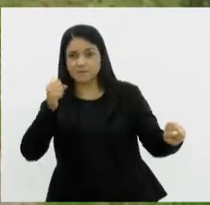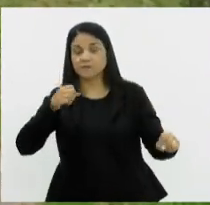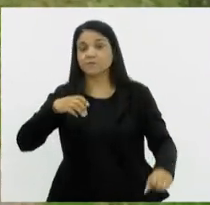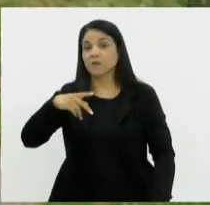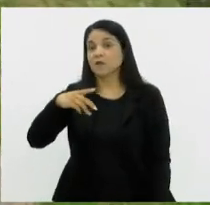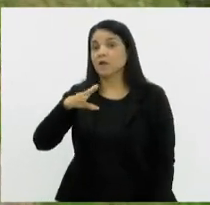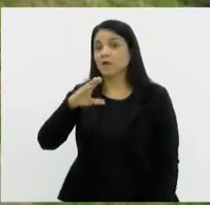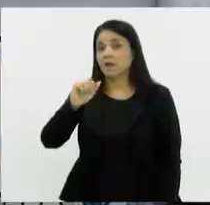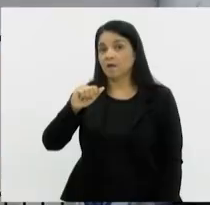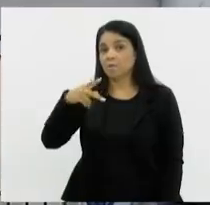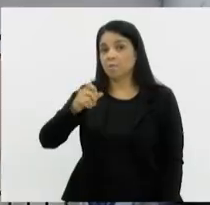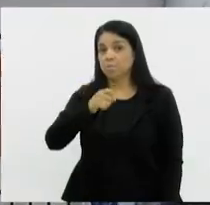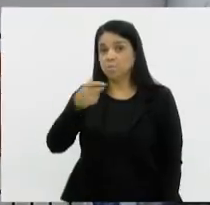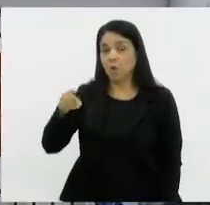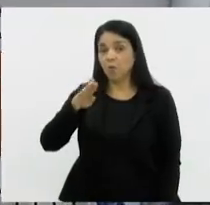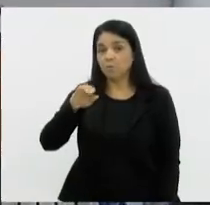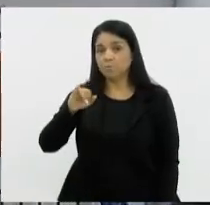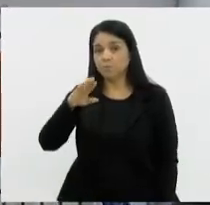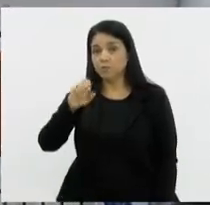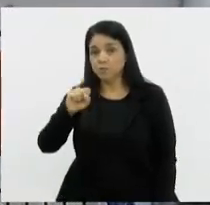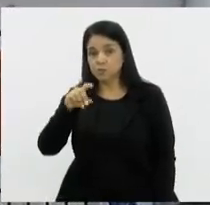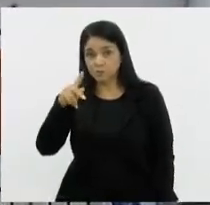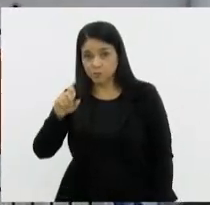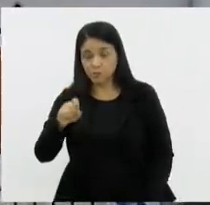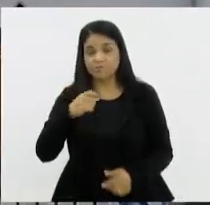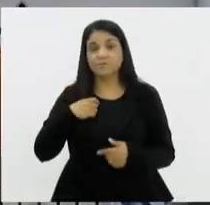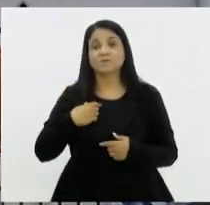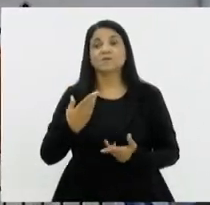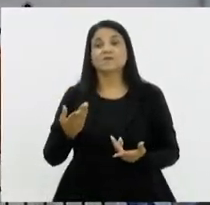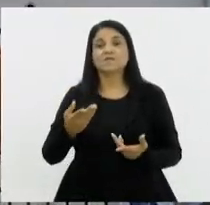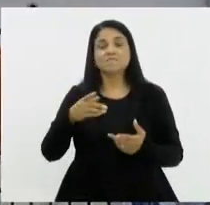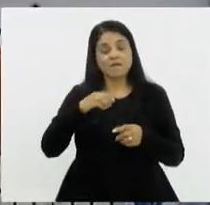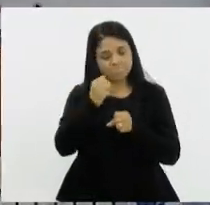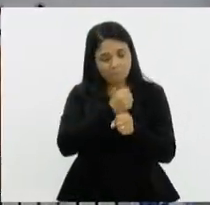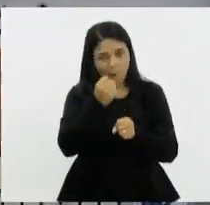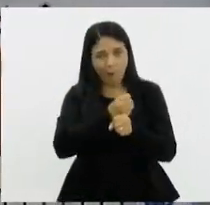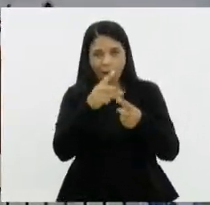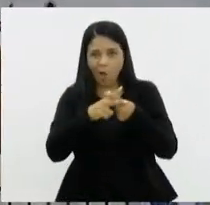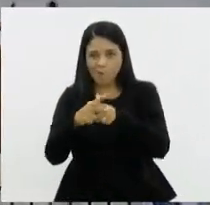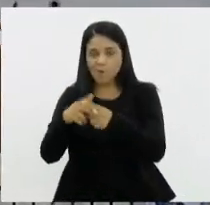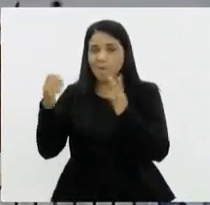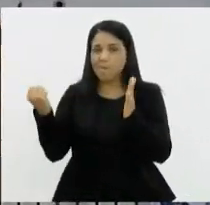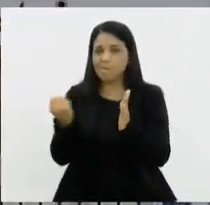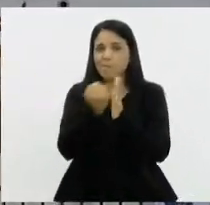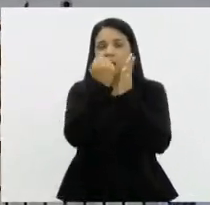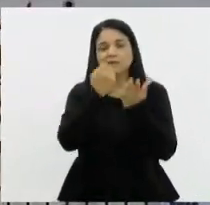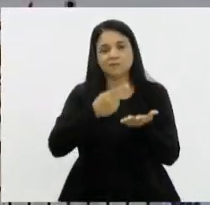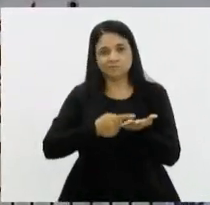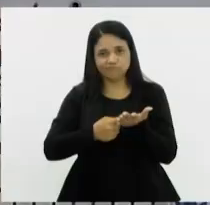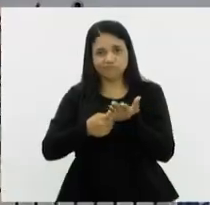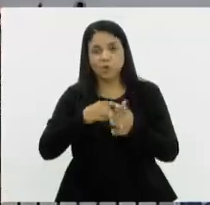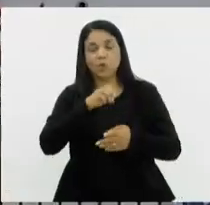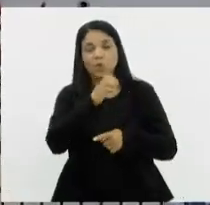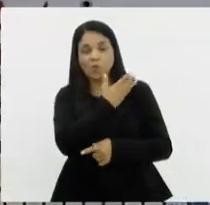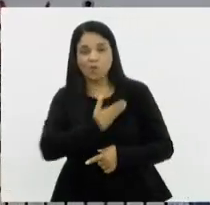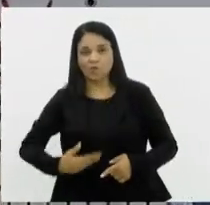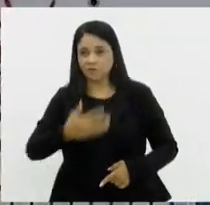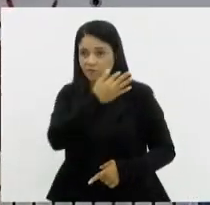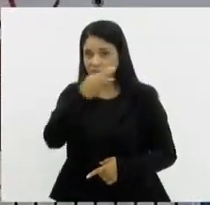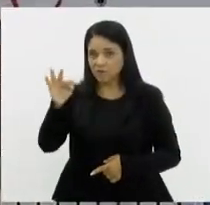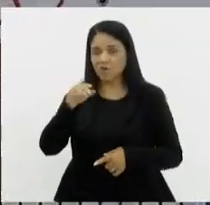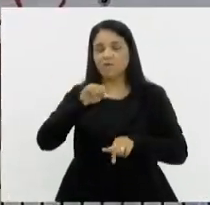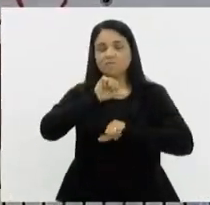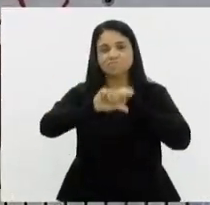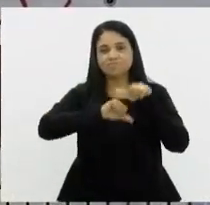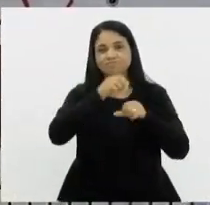Castilho, na Zona Norte, vai ser finalmente restaurada. O novo PAC do governo federal é que vai recuperar a propriedade do século